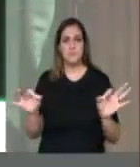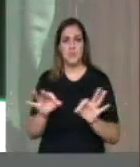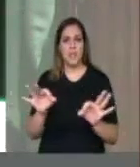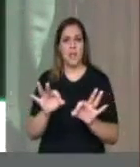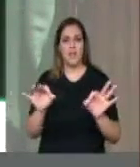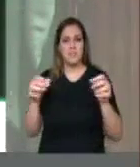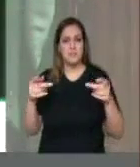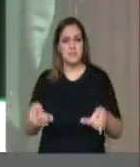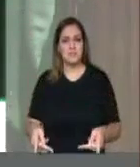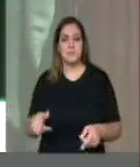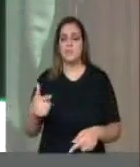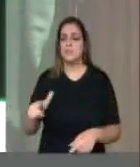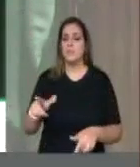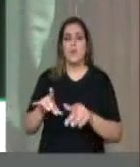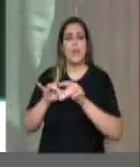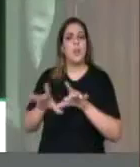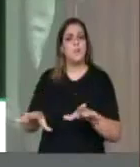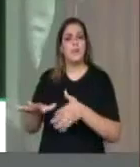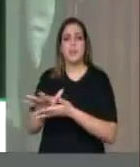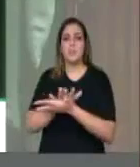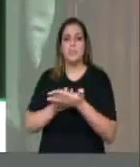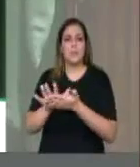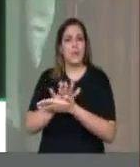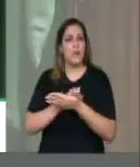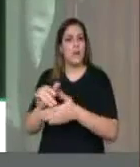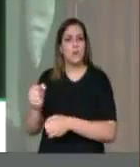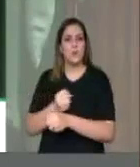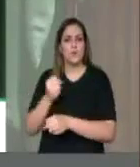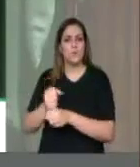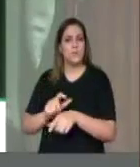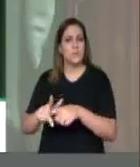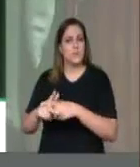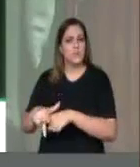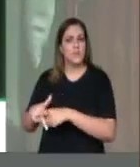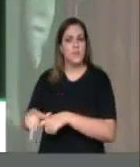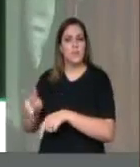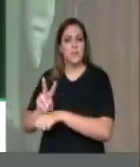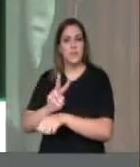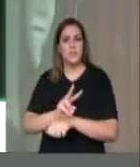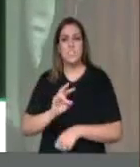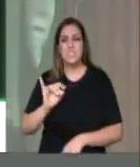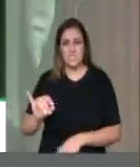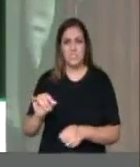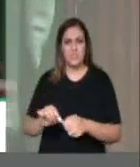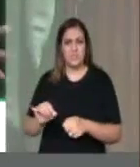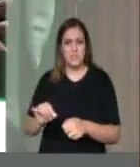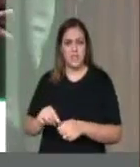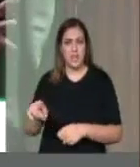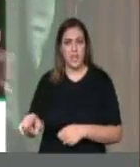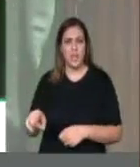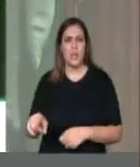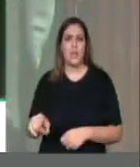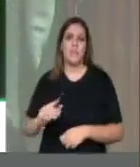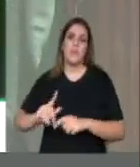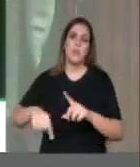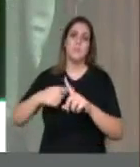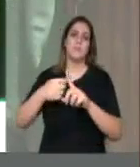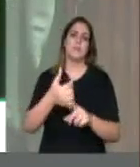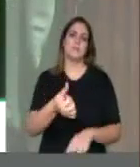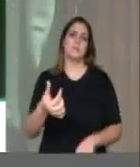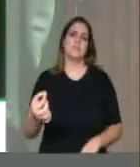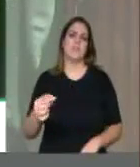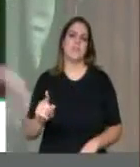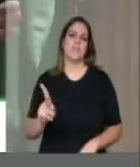no contorno da reserva de Soretama. E esse contorno, se for realizado, aumenta em quase 60 quilômetros de distância.